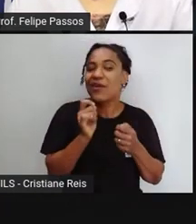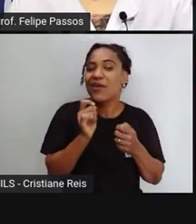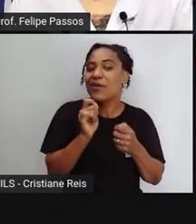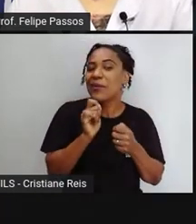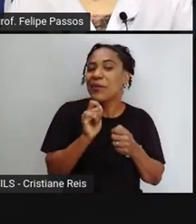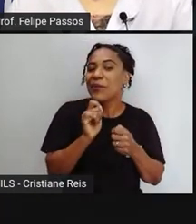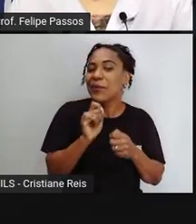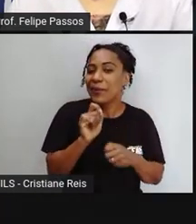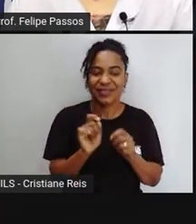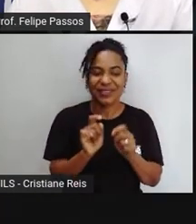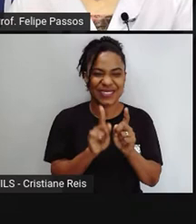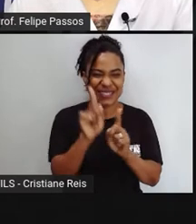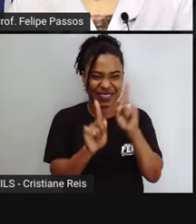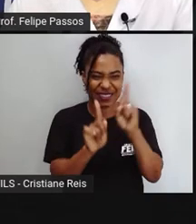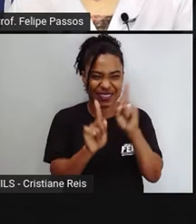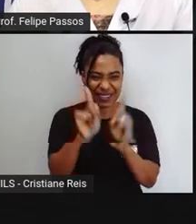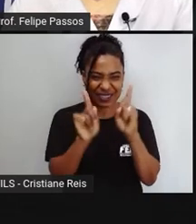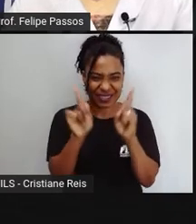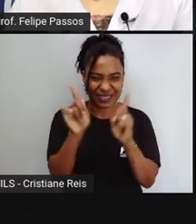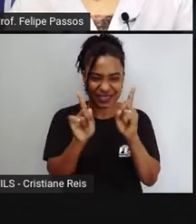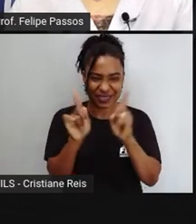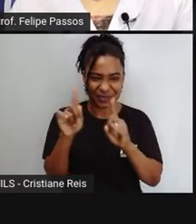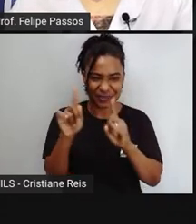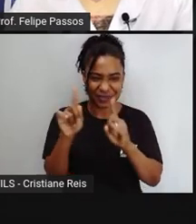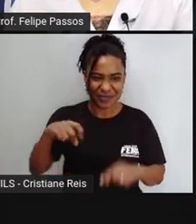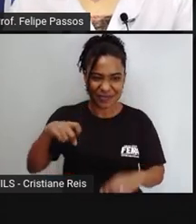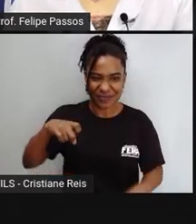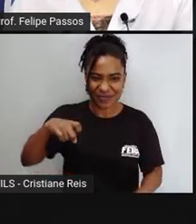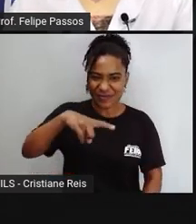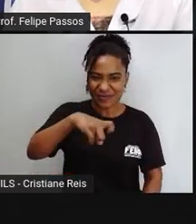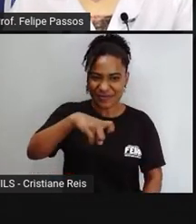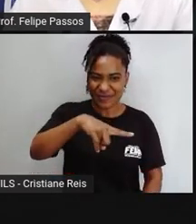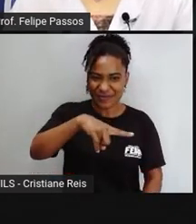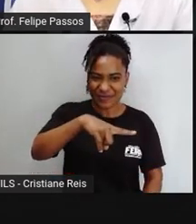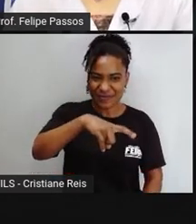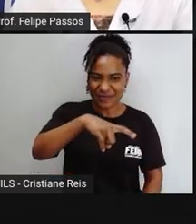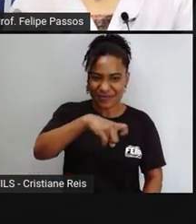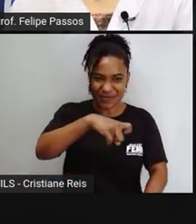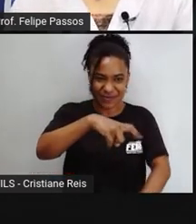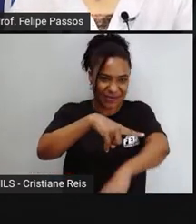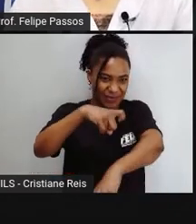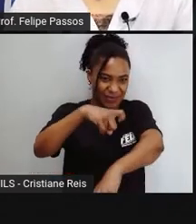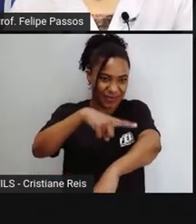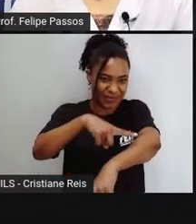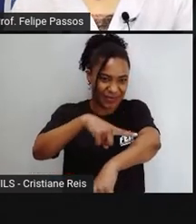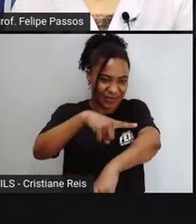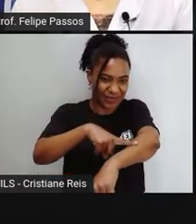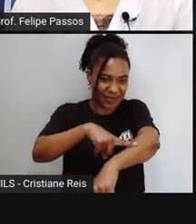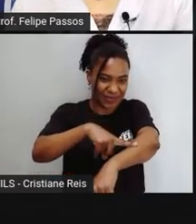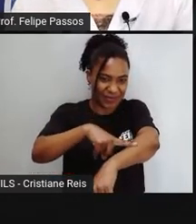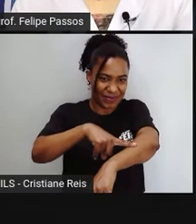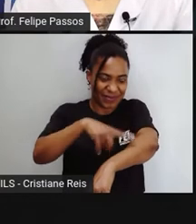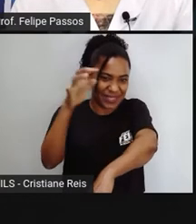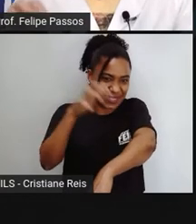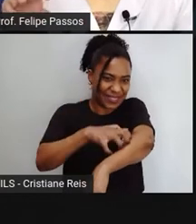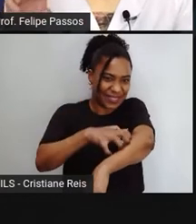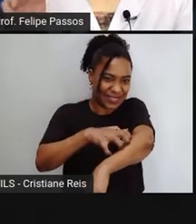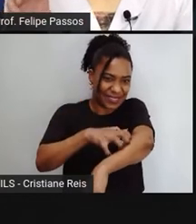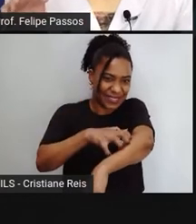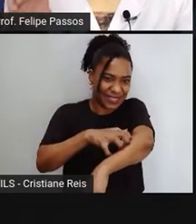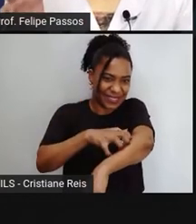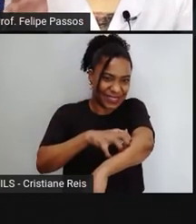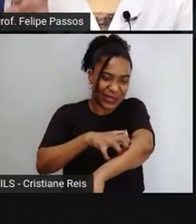tem nas costas, no corpo todo, eles entram na pele. Então, quando a pessoa encosta a pele numa lagarta de fogo,